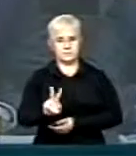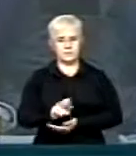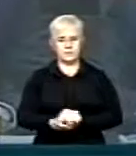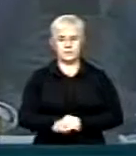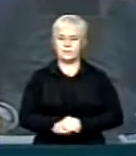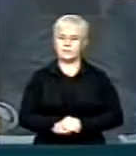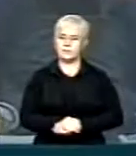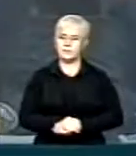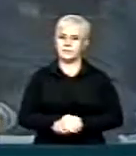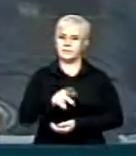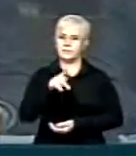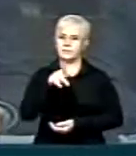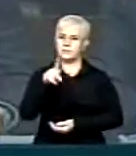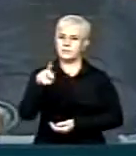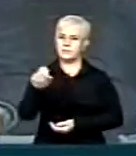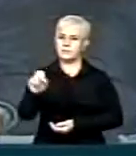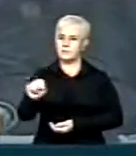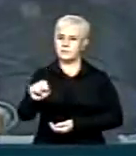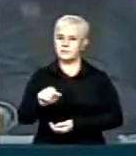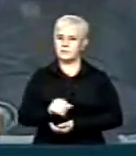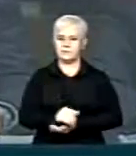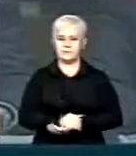Como vota o PPS?